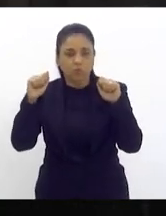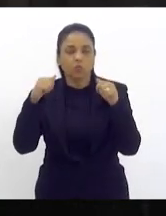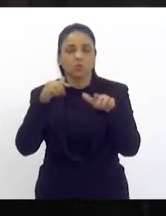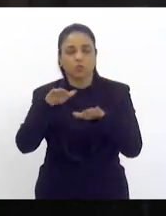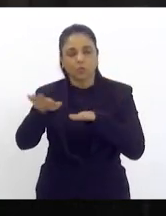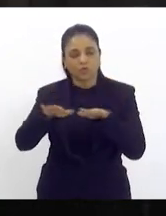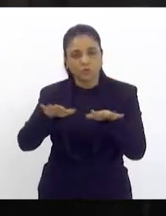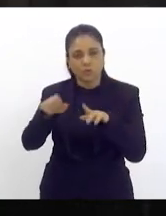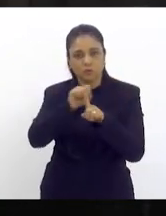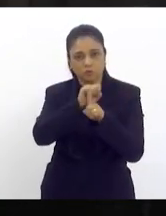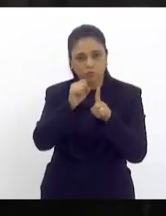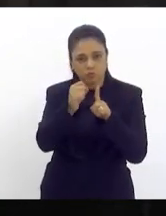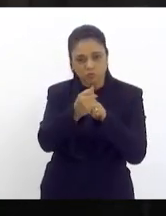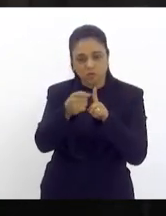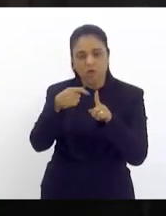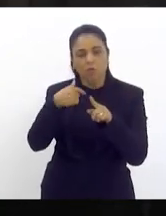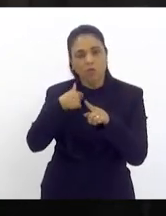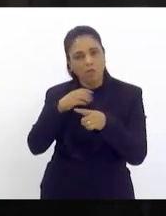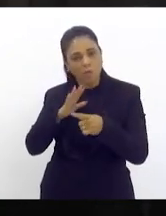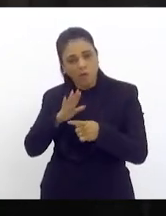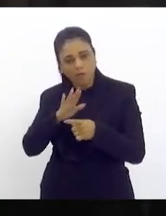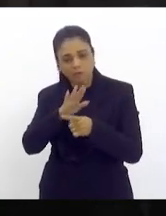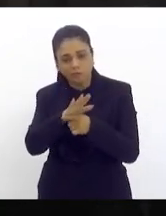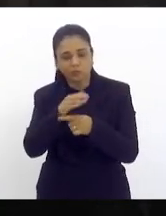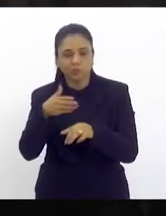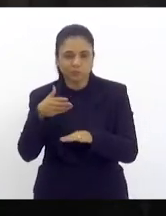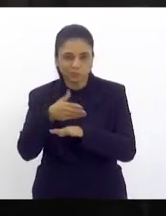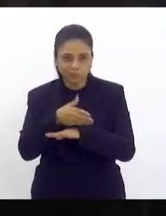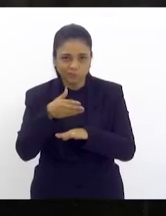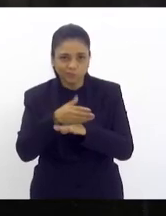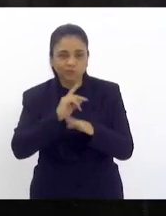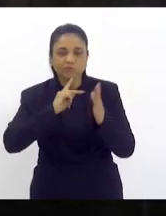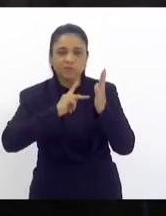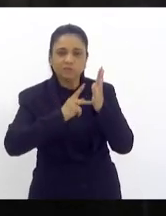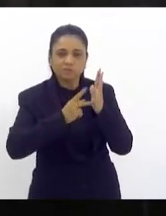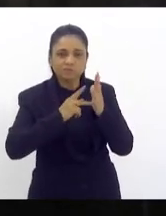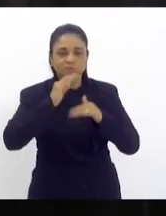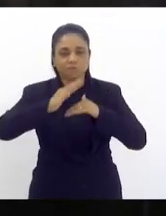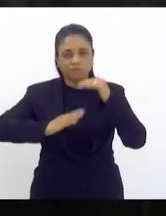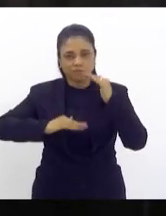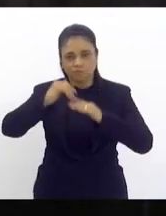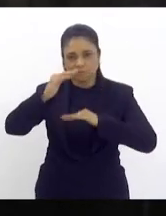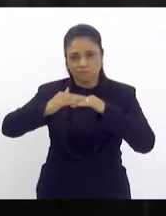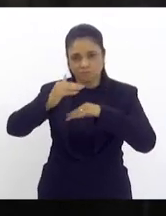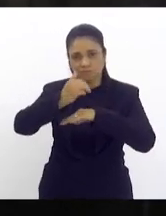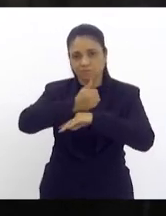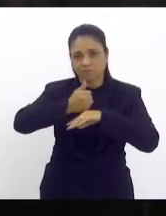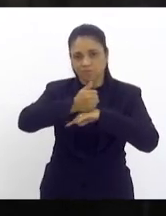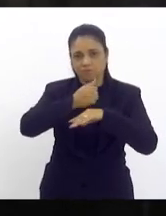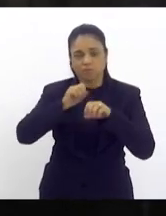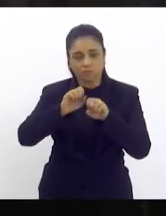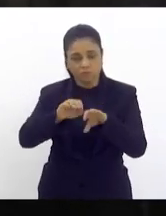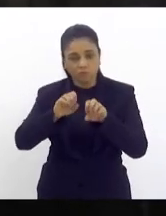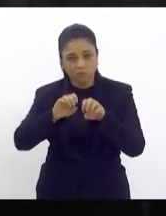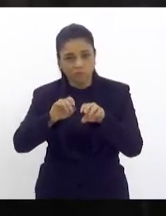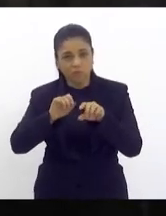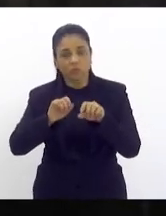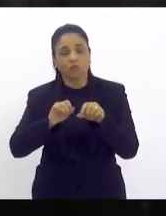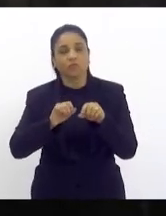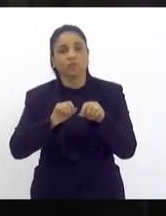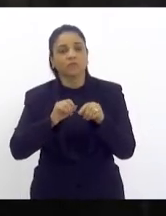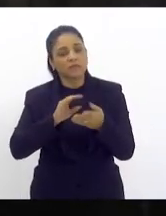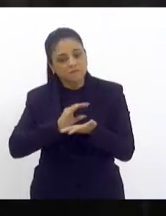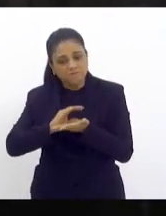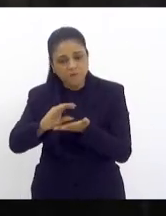qual eu colaboro e faço parte o sindicato dos profissionais de educação nós temos uma leitura de que o investimento